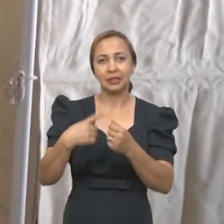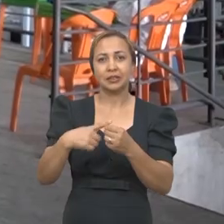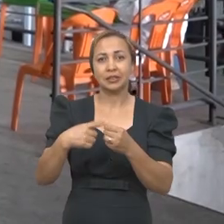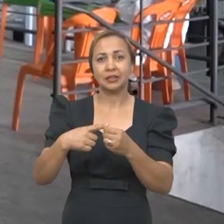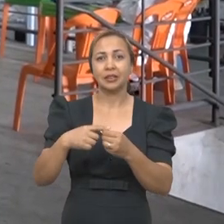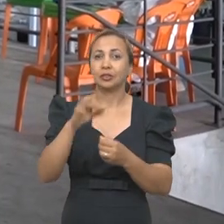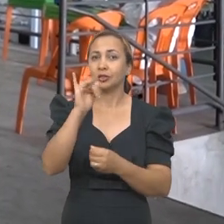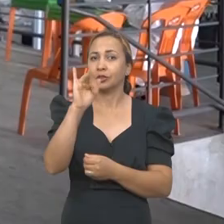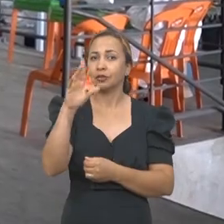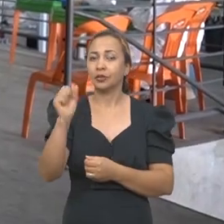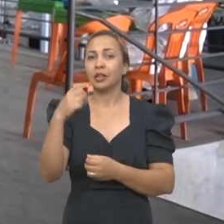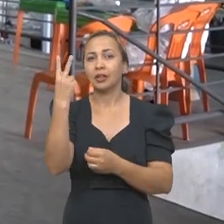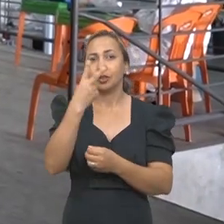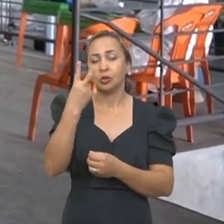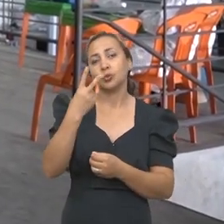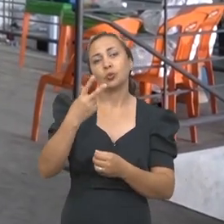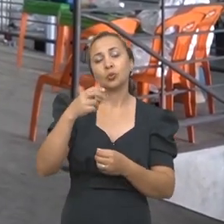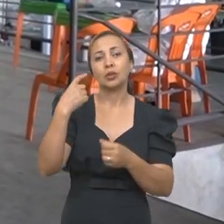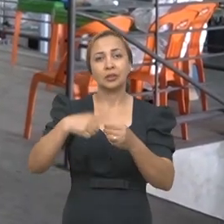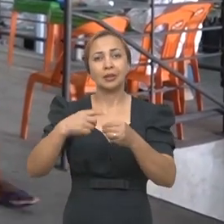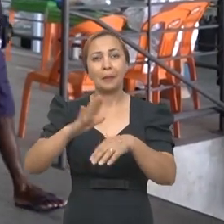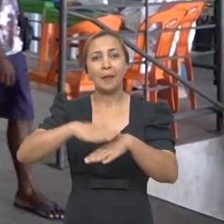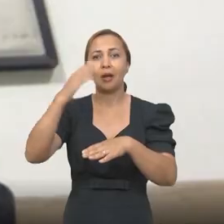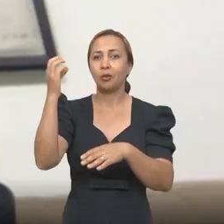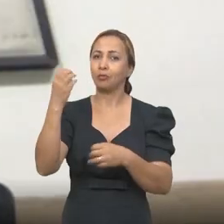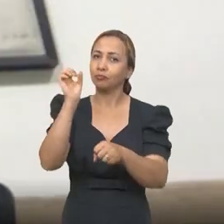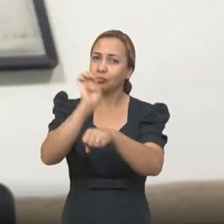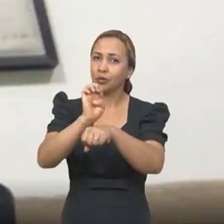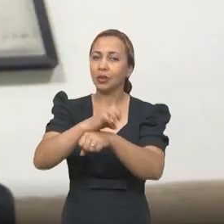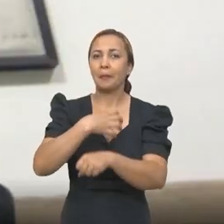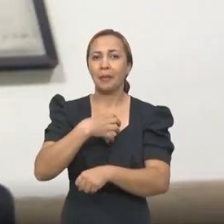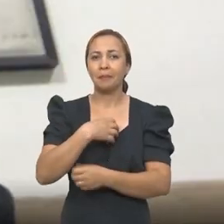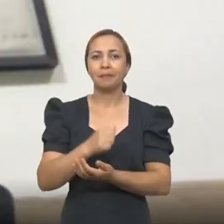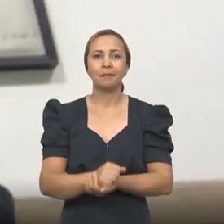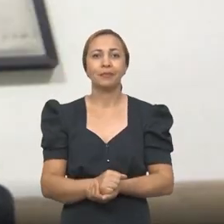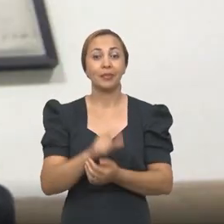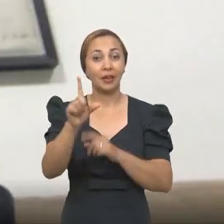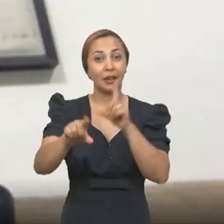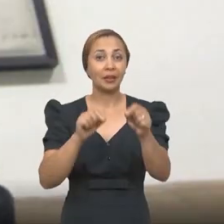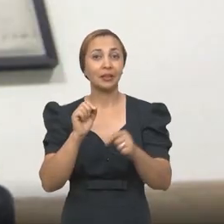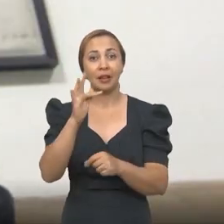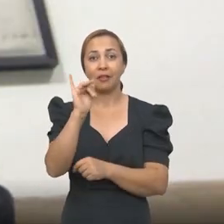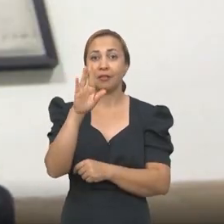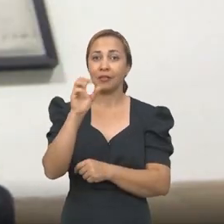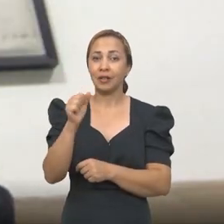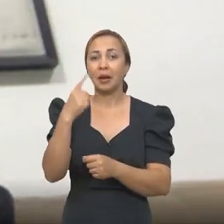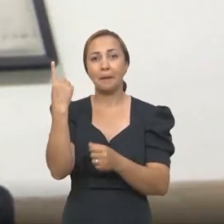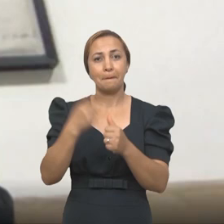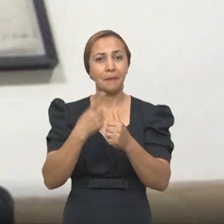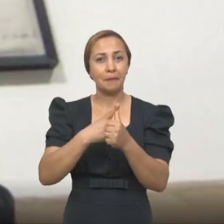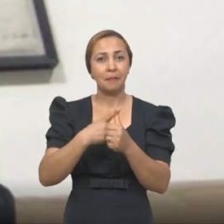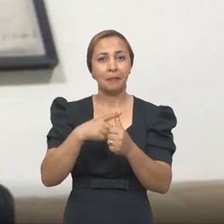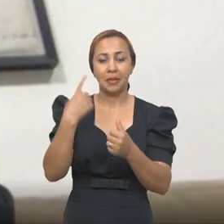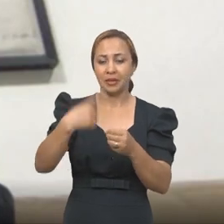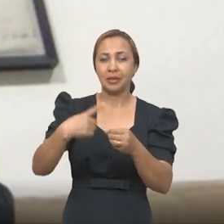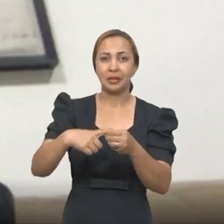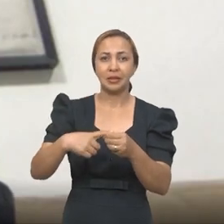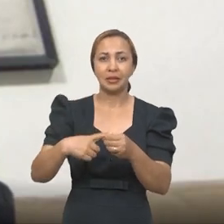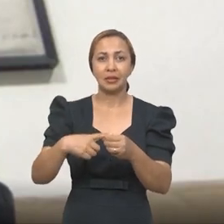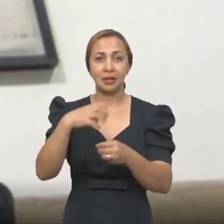Santana, segunda maior cidade do estado da Bahia. Já que Feira de Santana foi a primeira cidade na Bahia